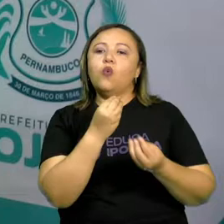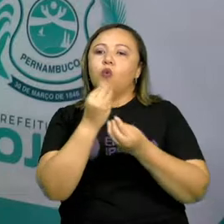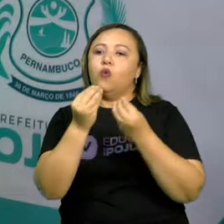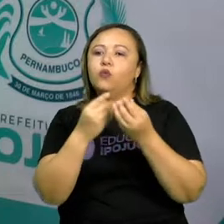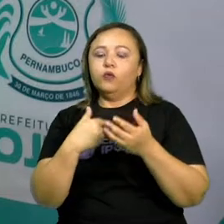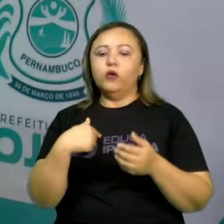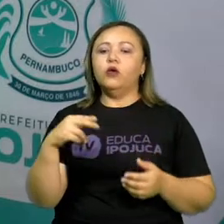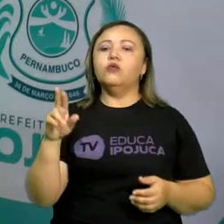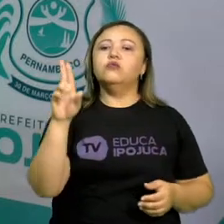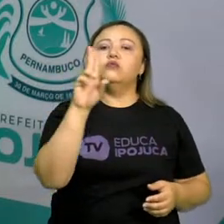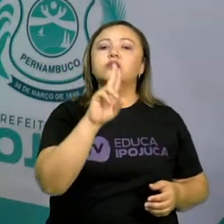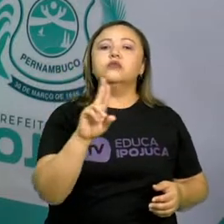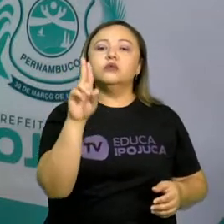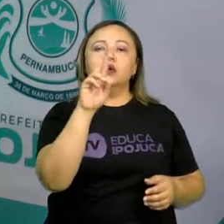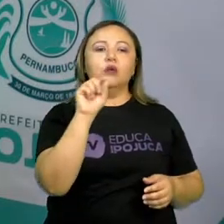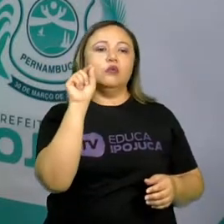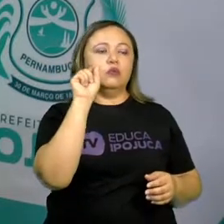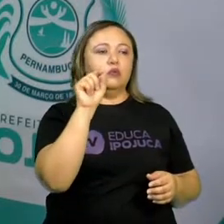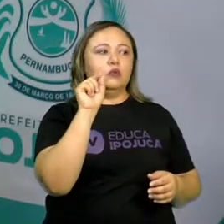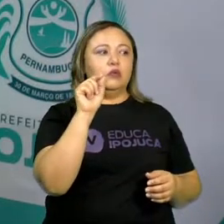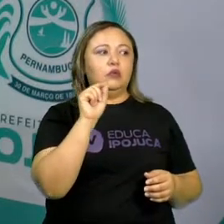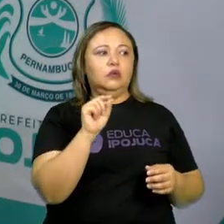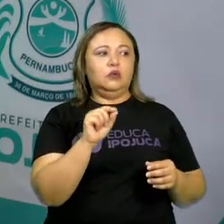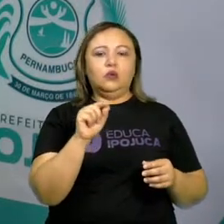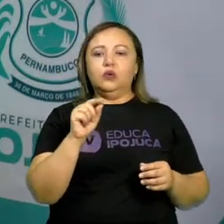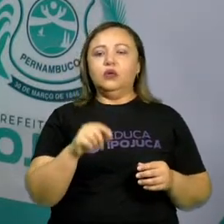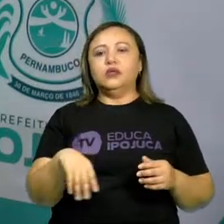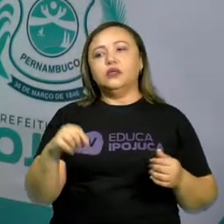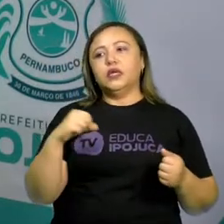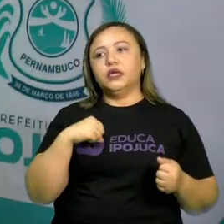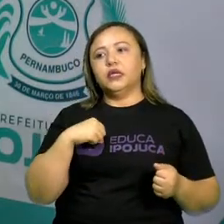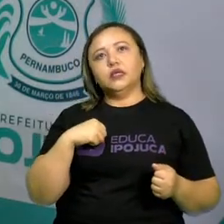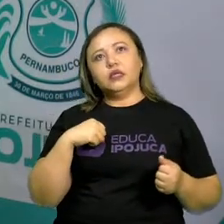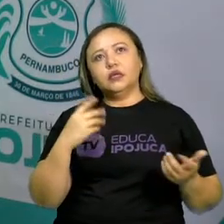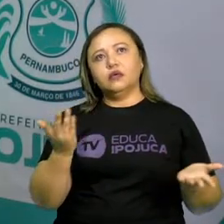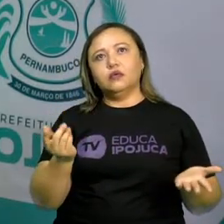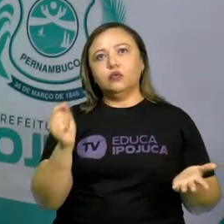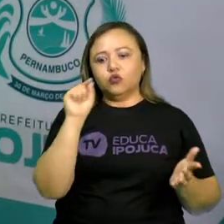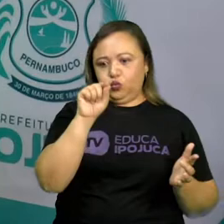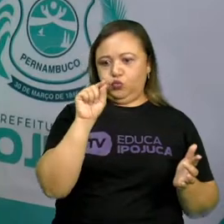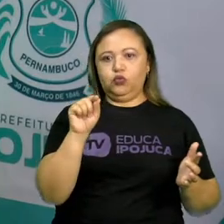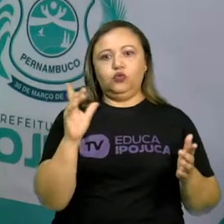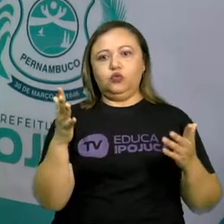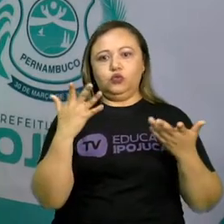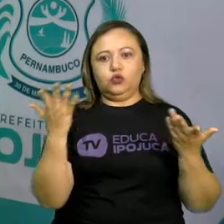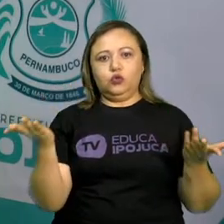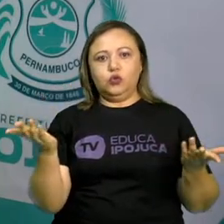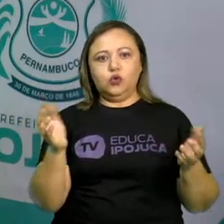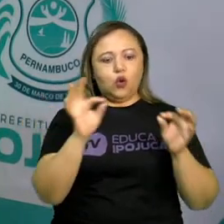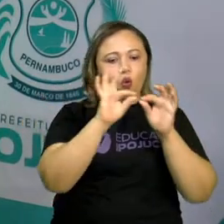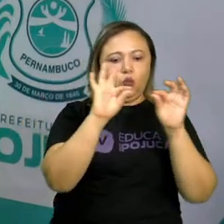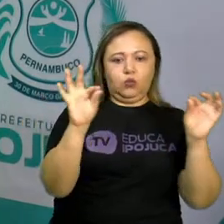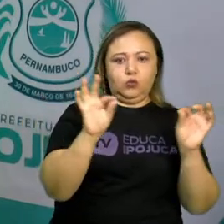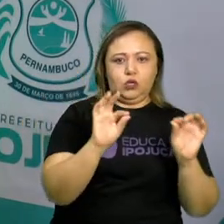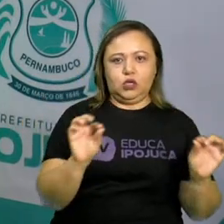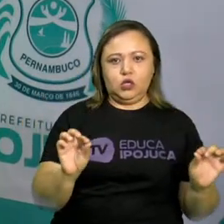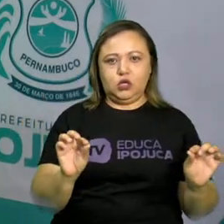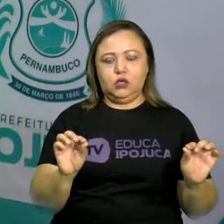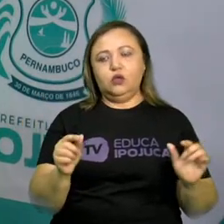fazer minha arte. Será que eu quero fazer minha arte só com ponto? Será que eu quero fazer minha arte só com linhas